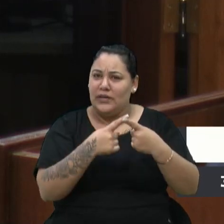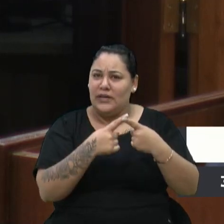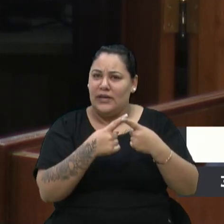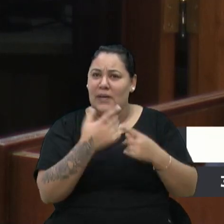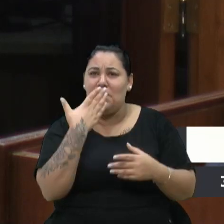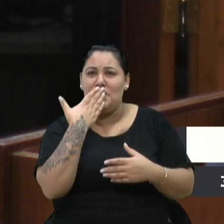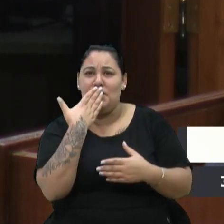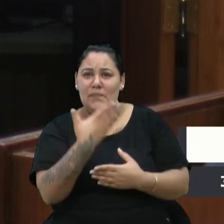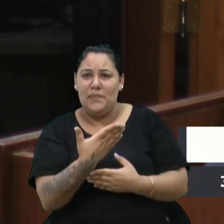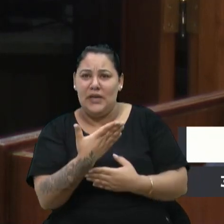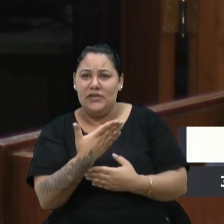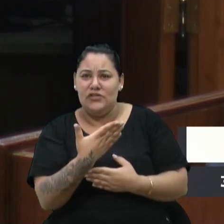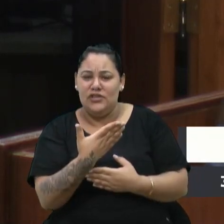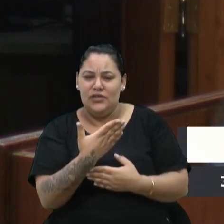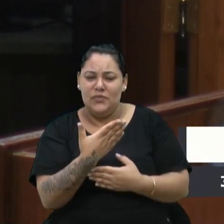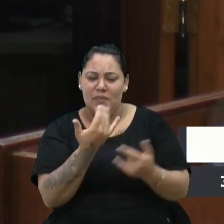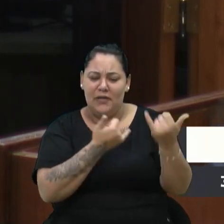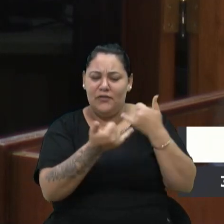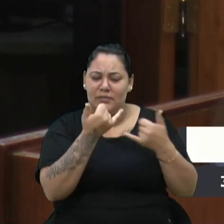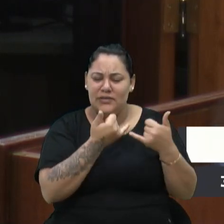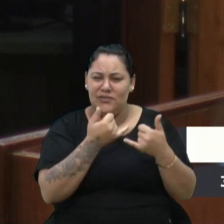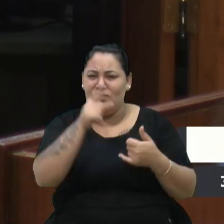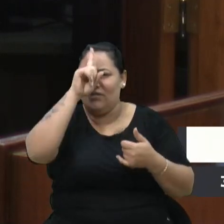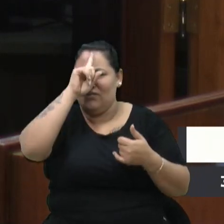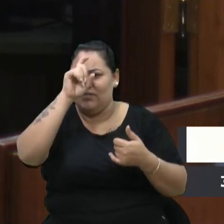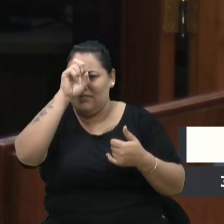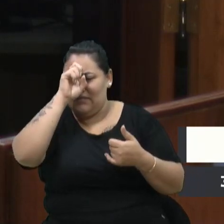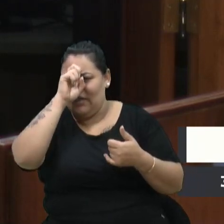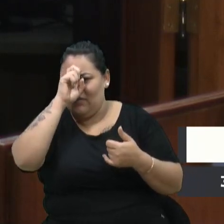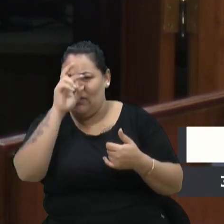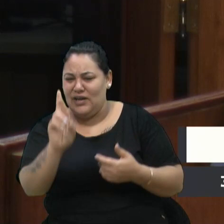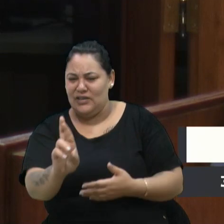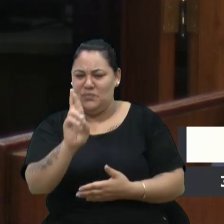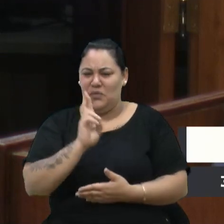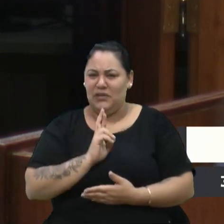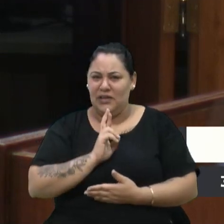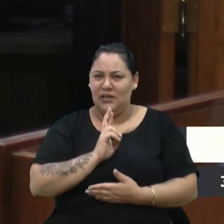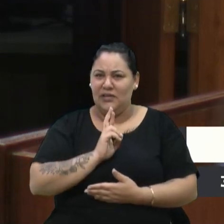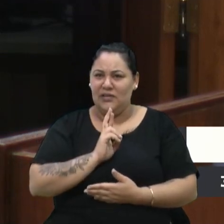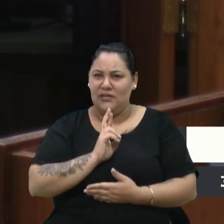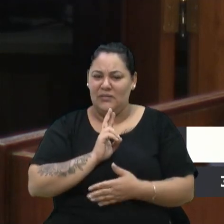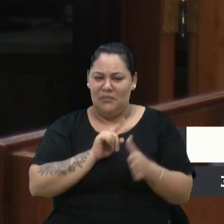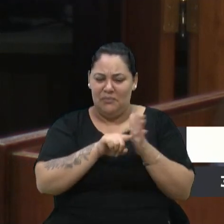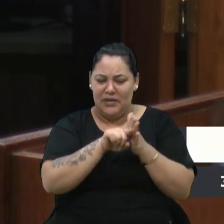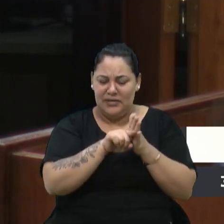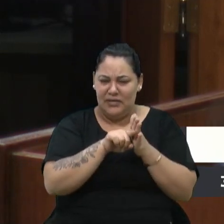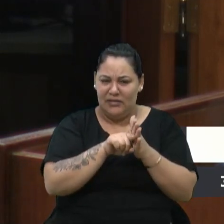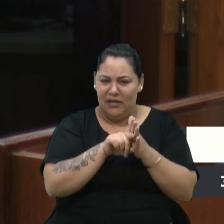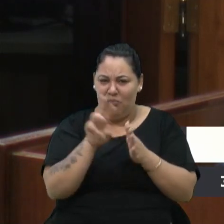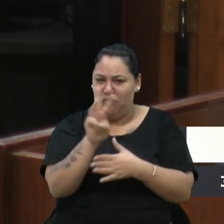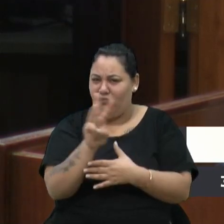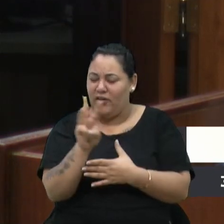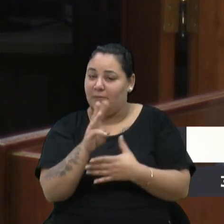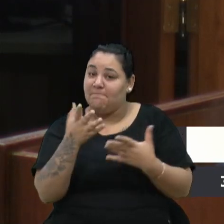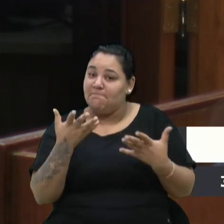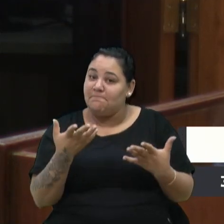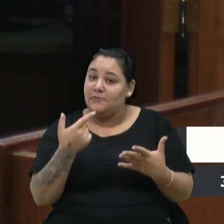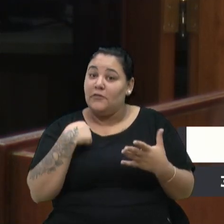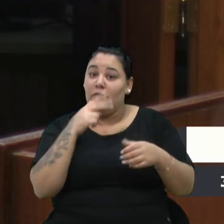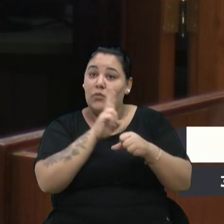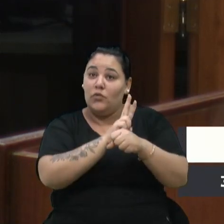responder, consulte o portal de transparência, então vamos cuidar disso, não vereador Scalco? Nas nossas perguntas para ter as respostas